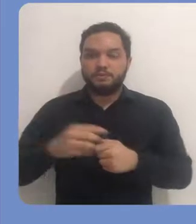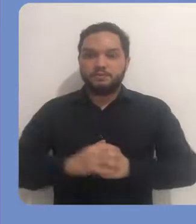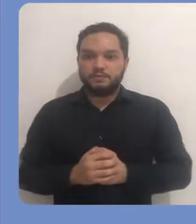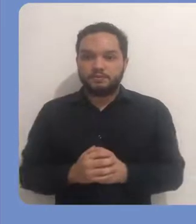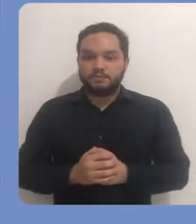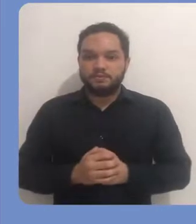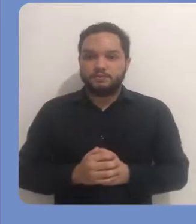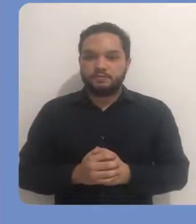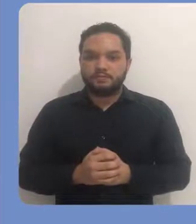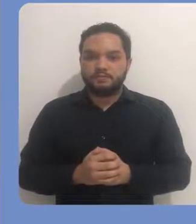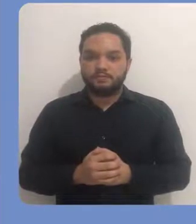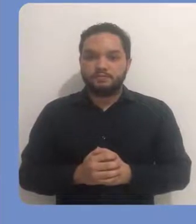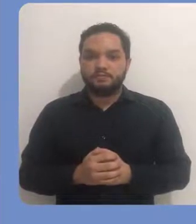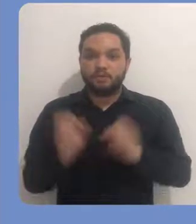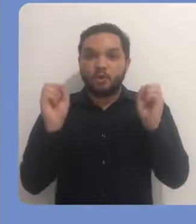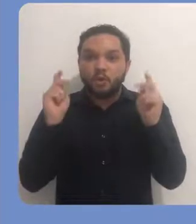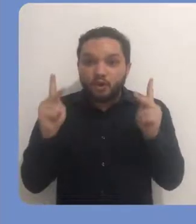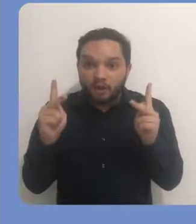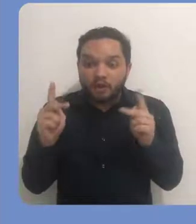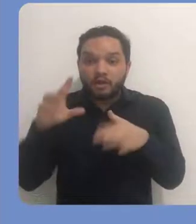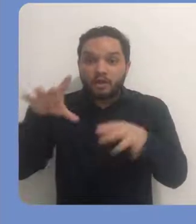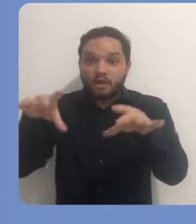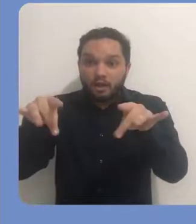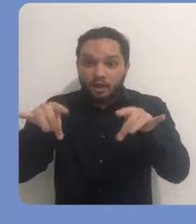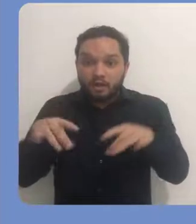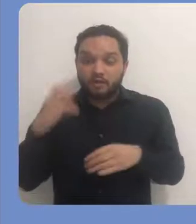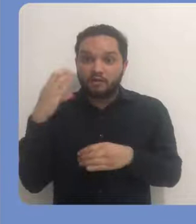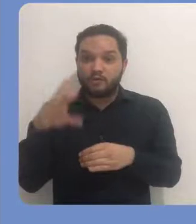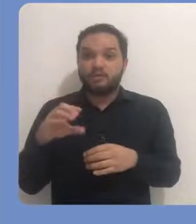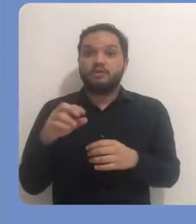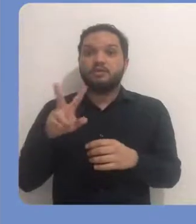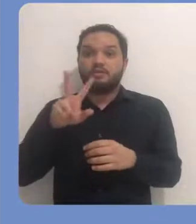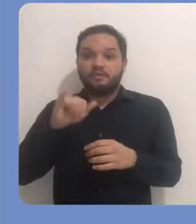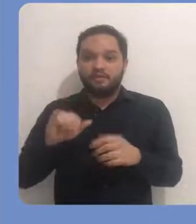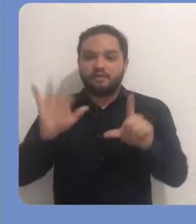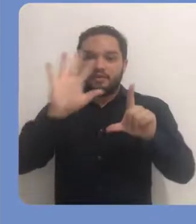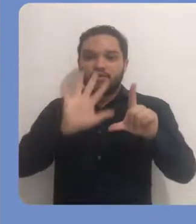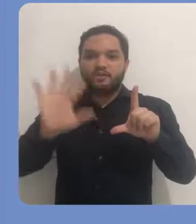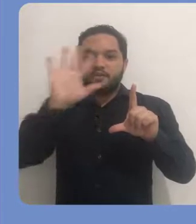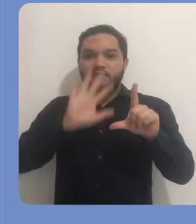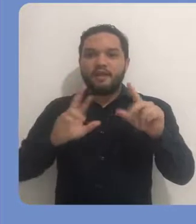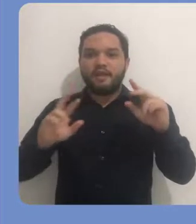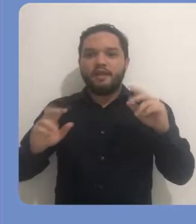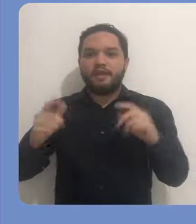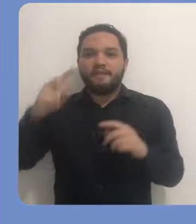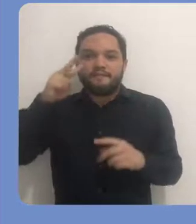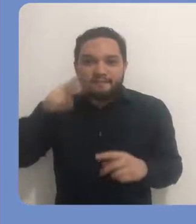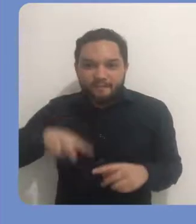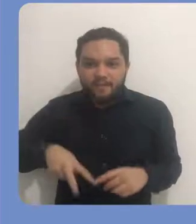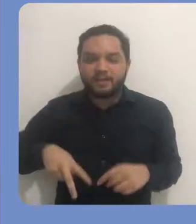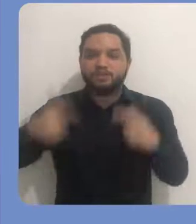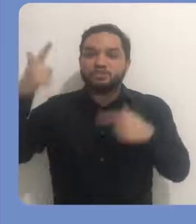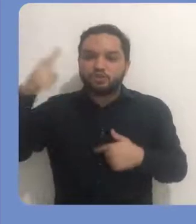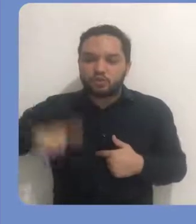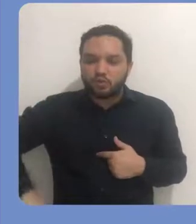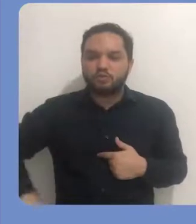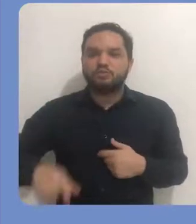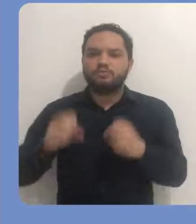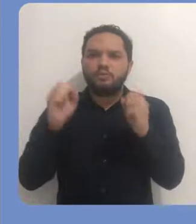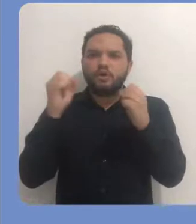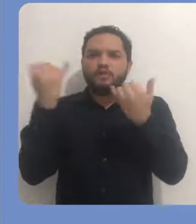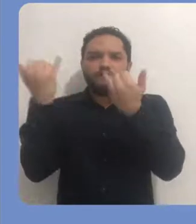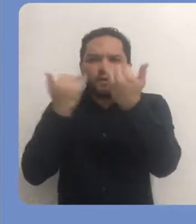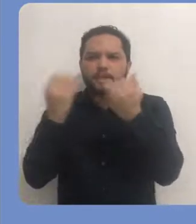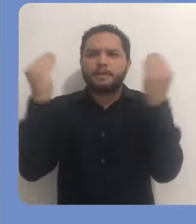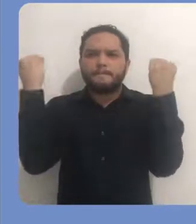Feita a submissão dos arquivos, então, você será endirecionado para uma tela de revisão. Revise todas as informações que você